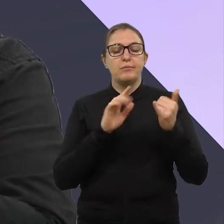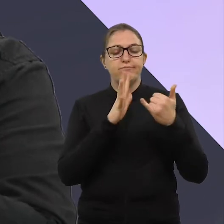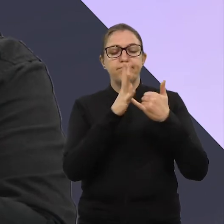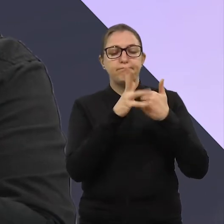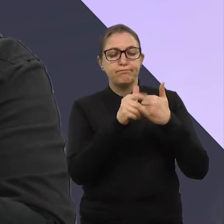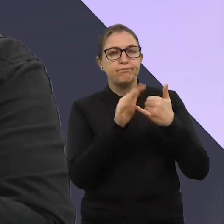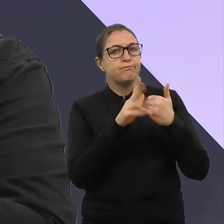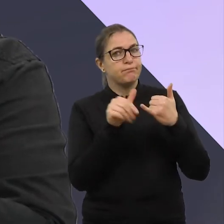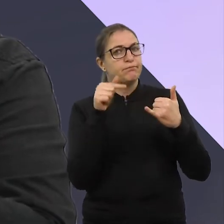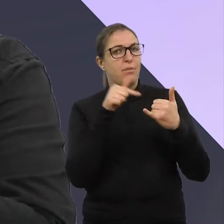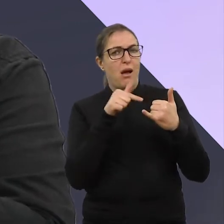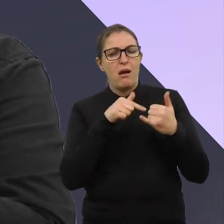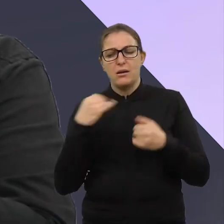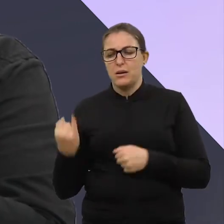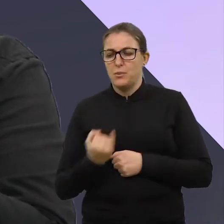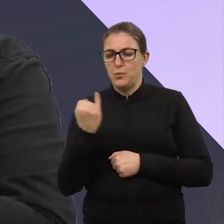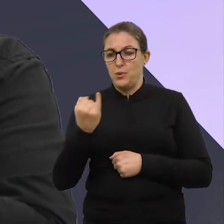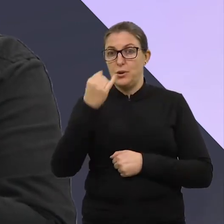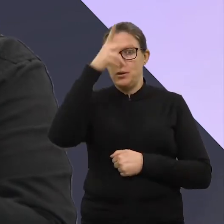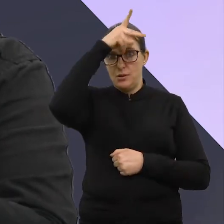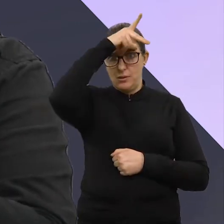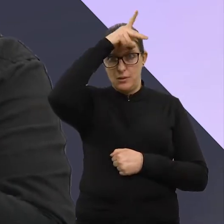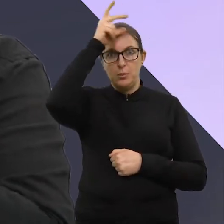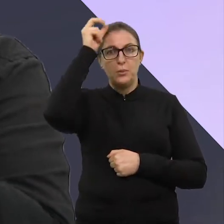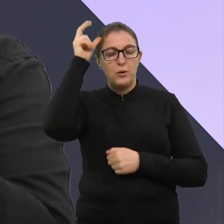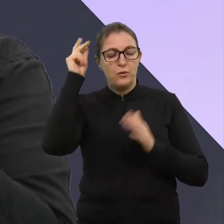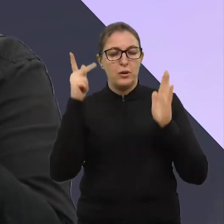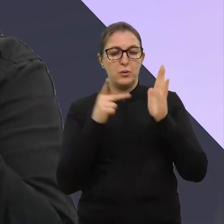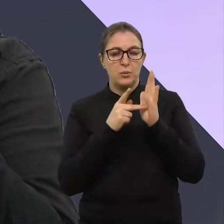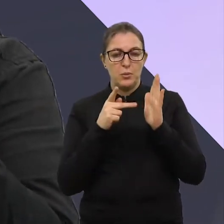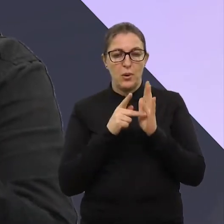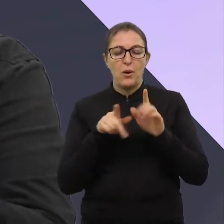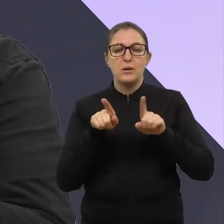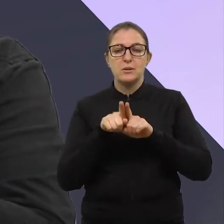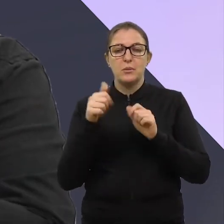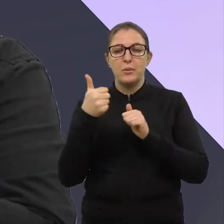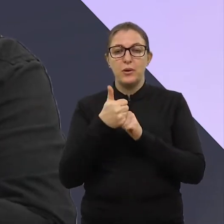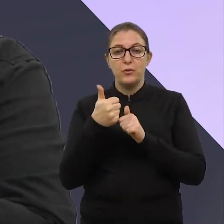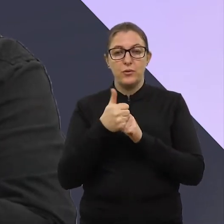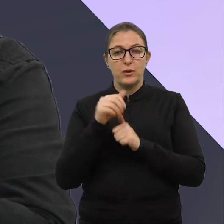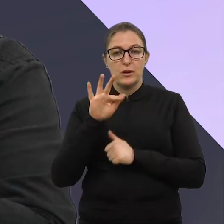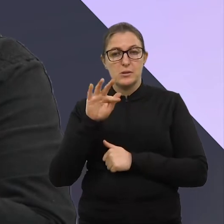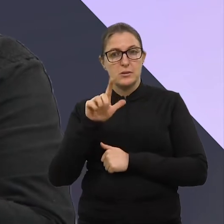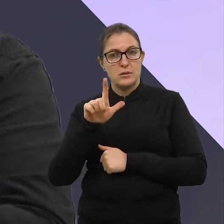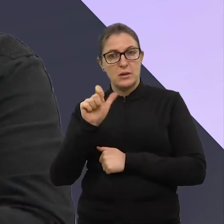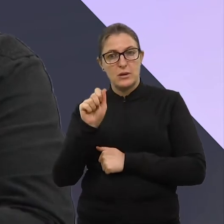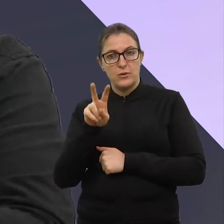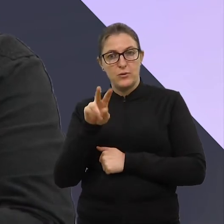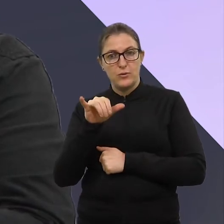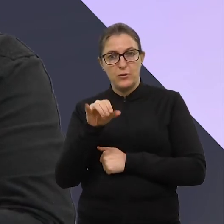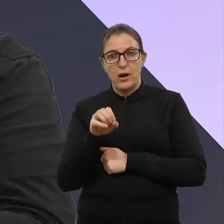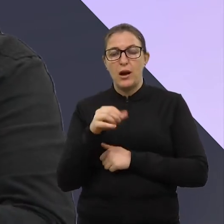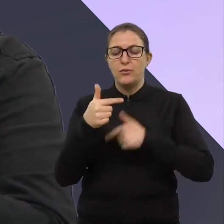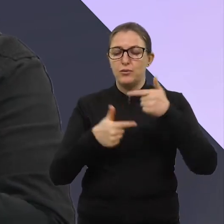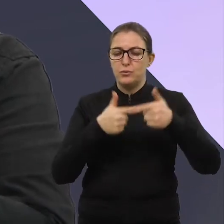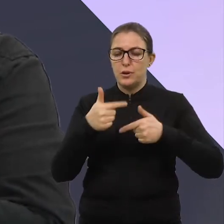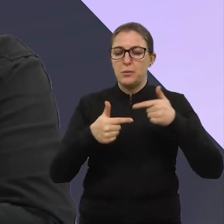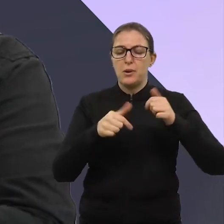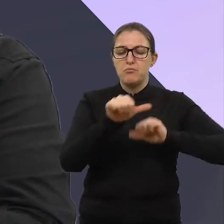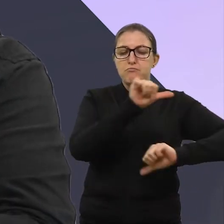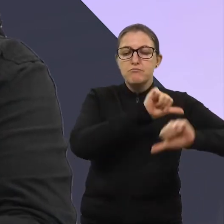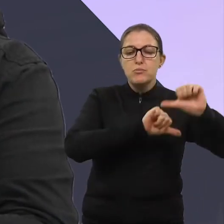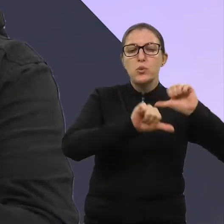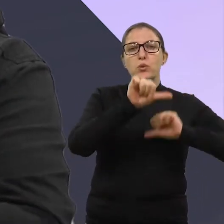é fundamental. O prefeito Polis, o vice-flávio, nós trabalhamos muito isso, né? Nessa